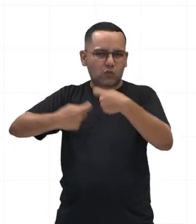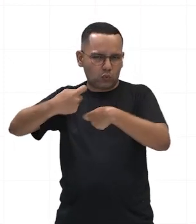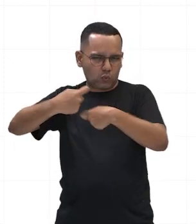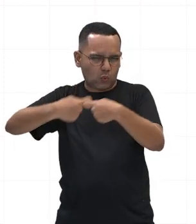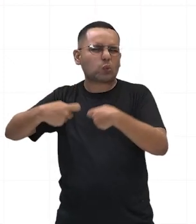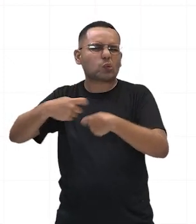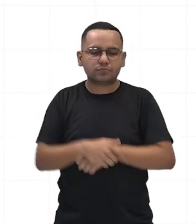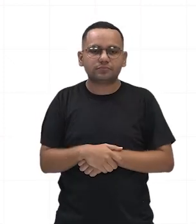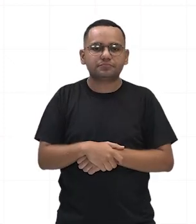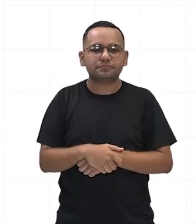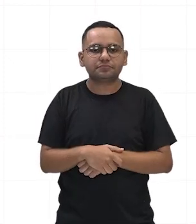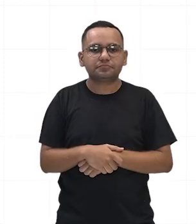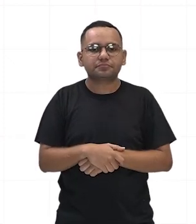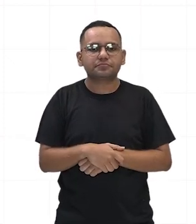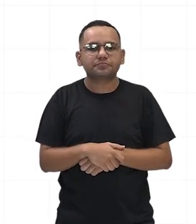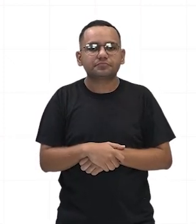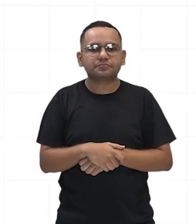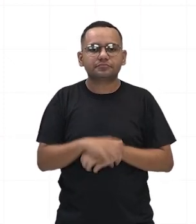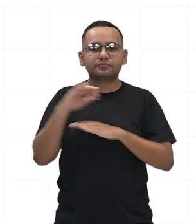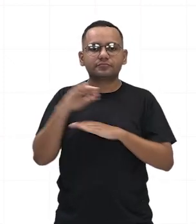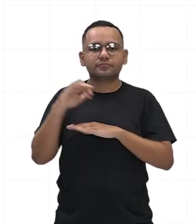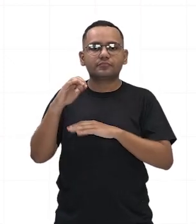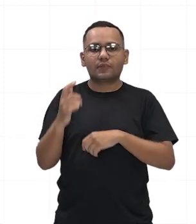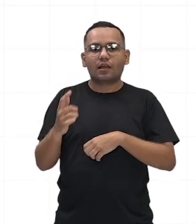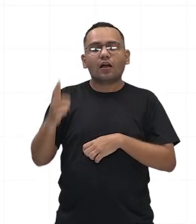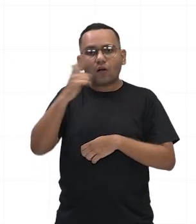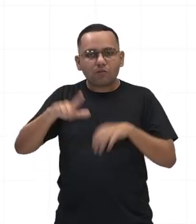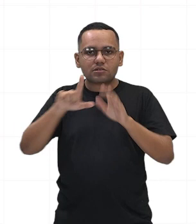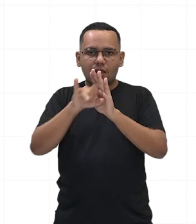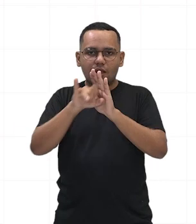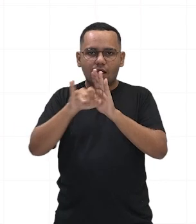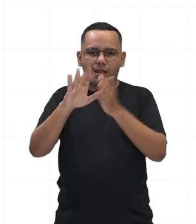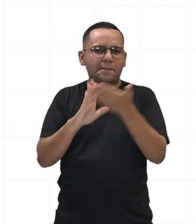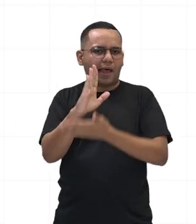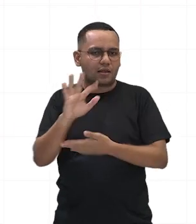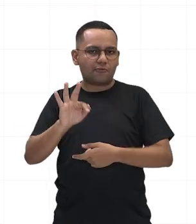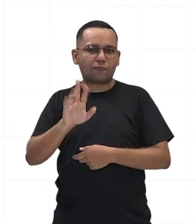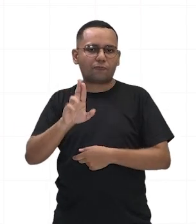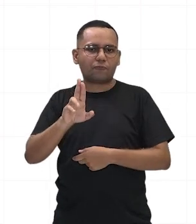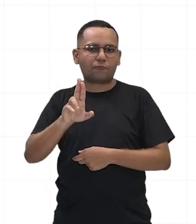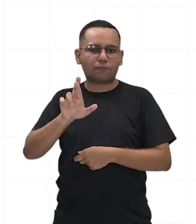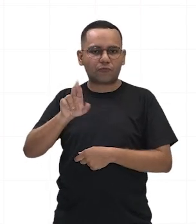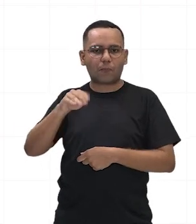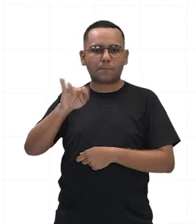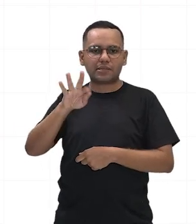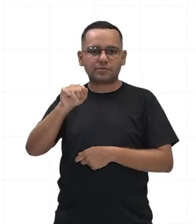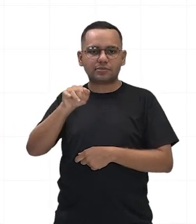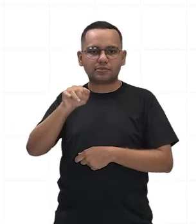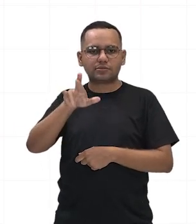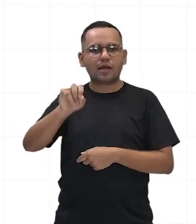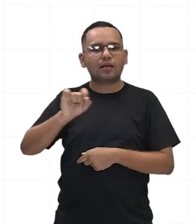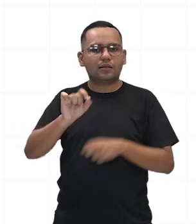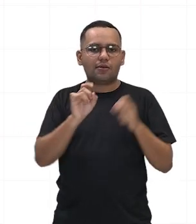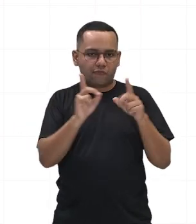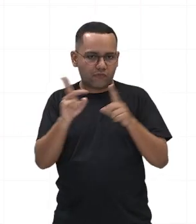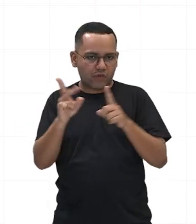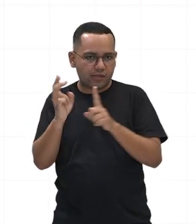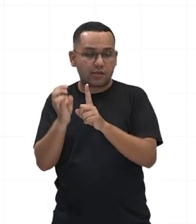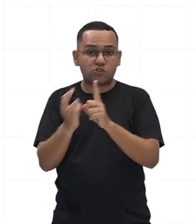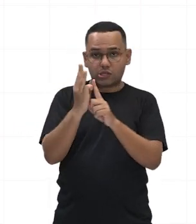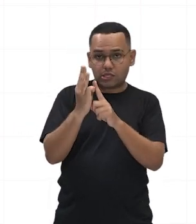aprovada a lei chamada Lei Frumentária, que garantia a venda de trigo a preços